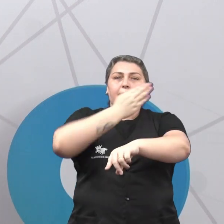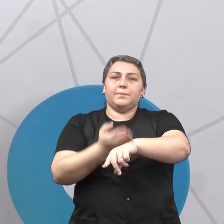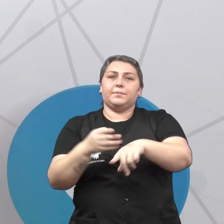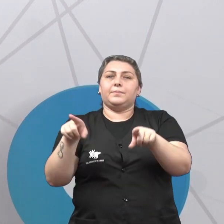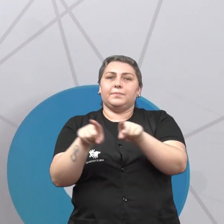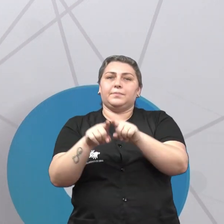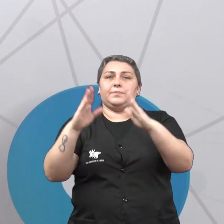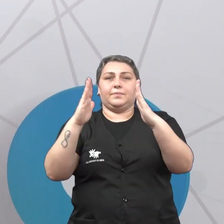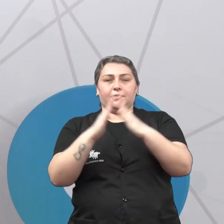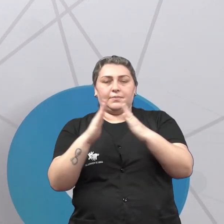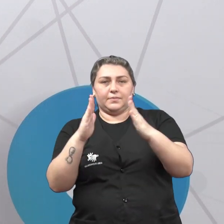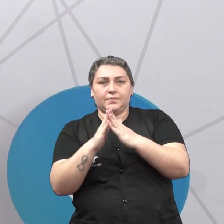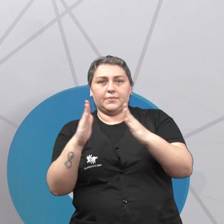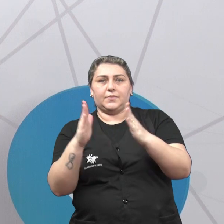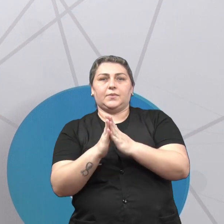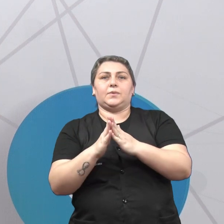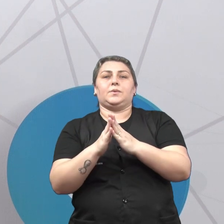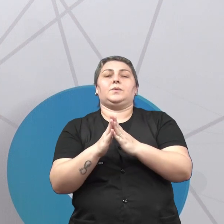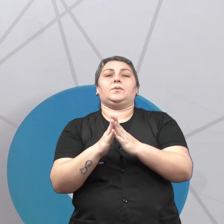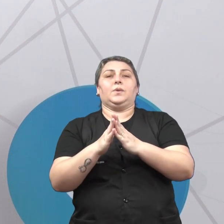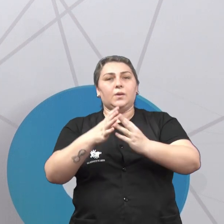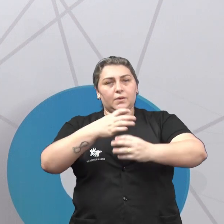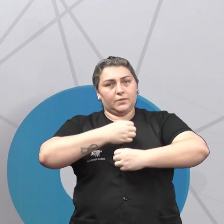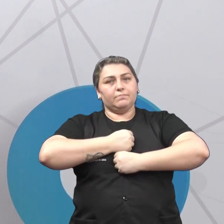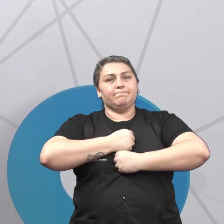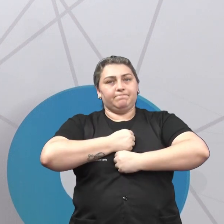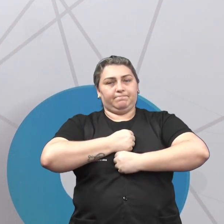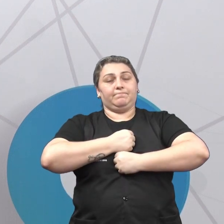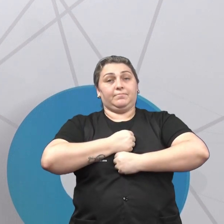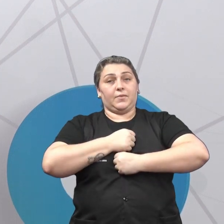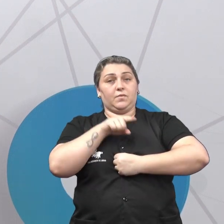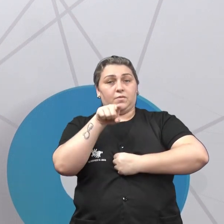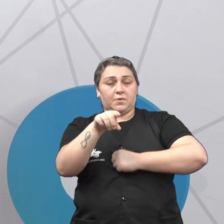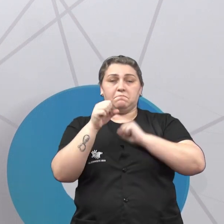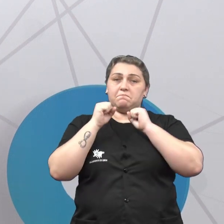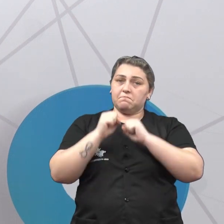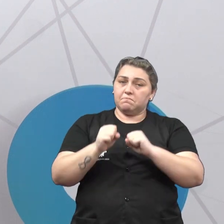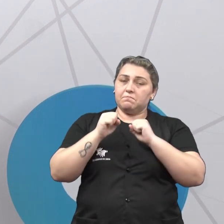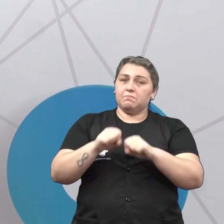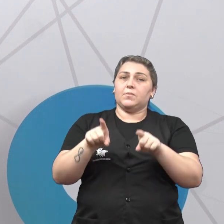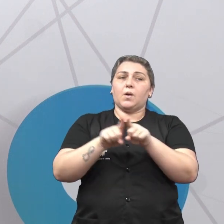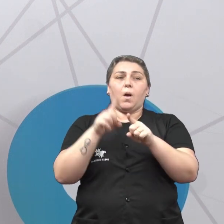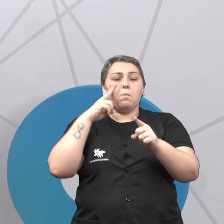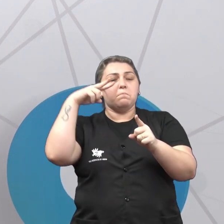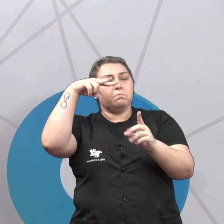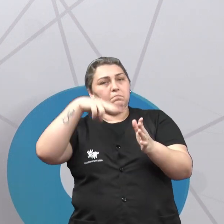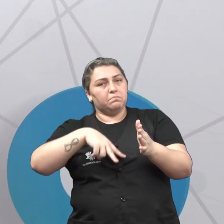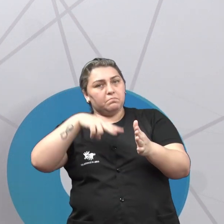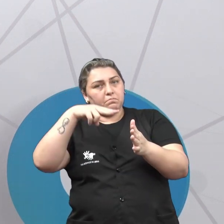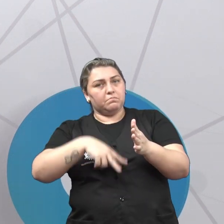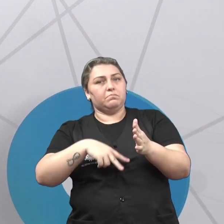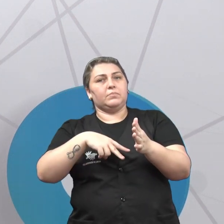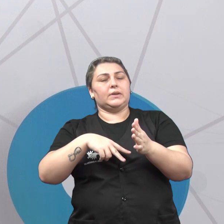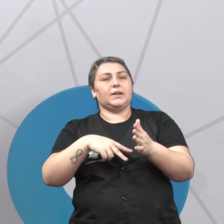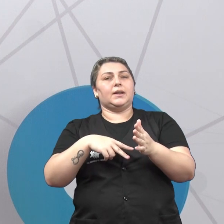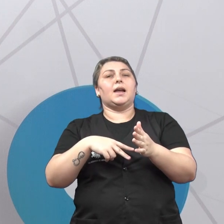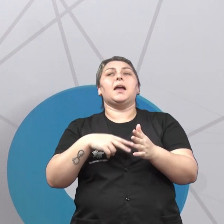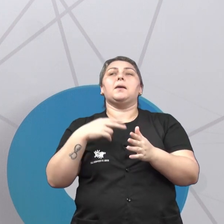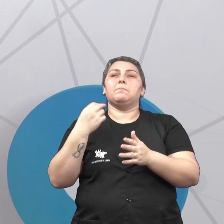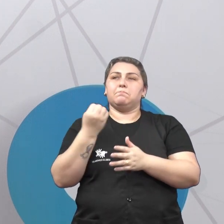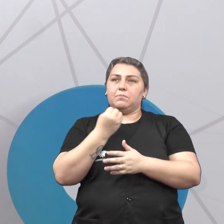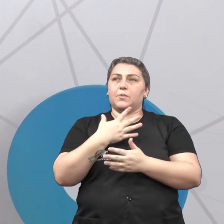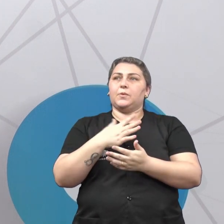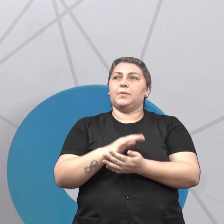mesmo na casa de vocês, com segurança, obviamente. Então, vocês podem estar dando até uma olhada, né, nessa modalidade porque ela é bem